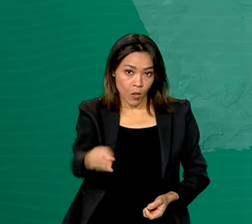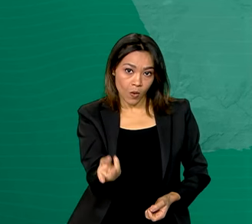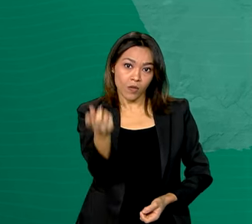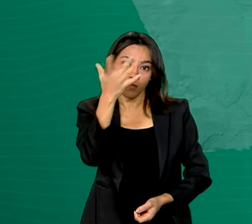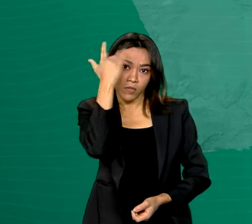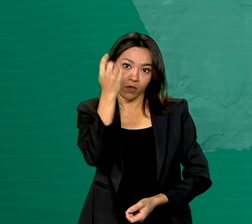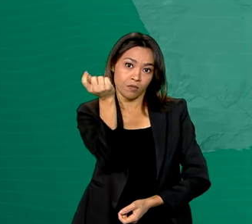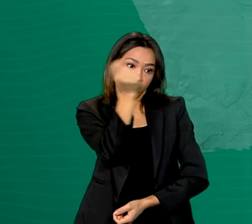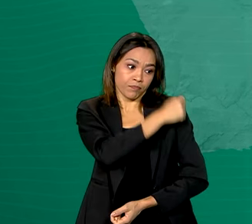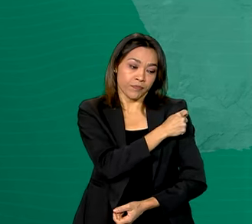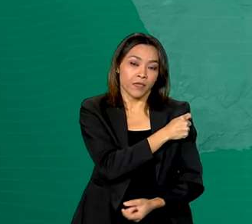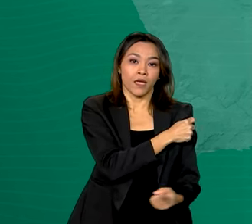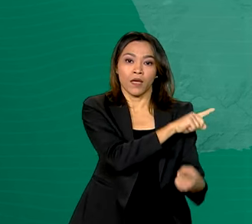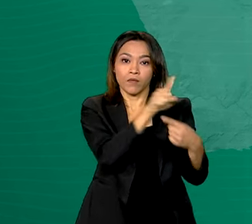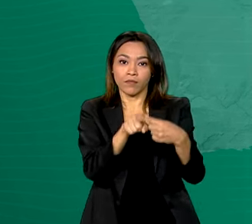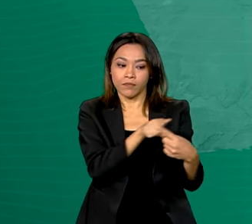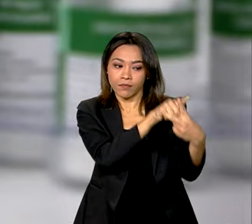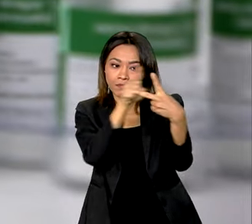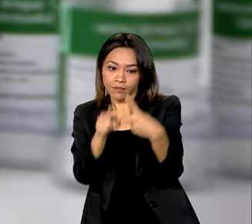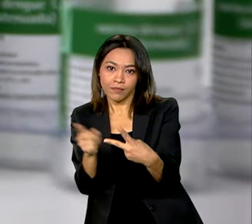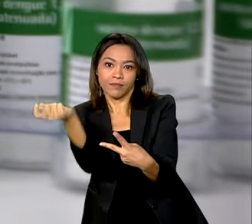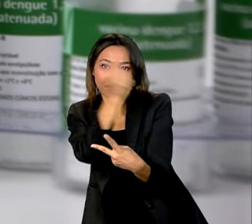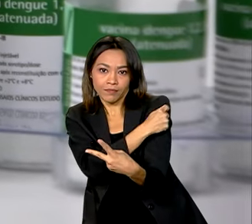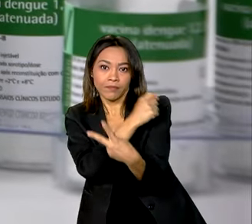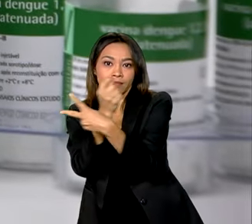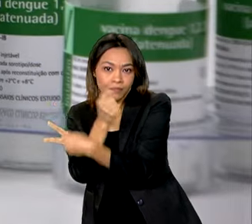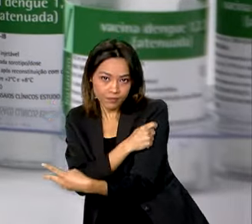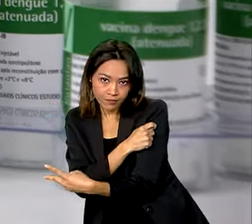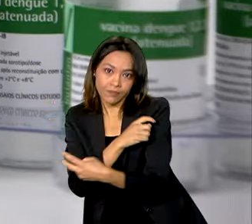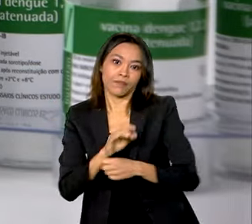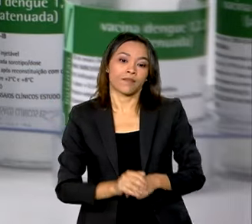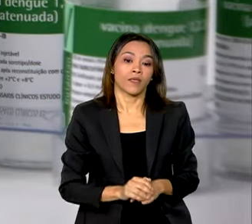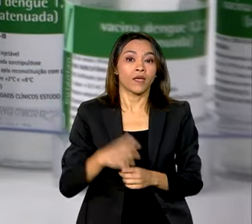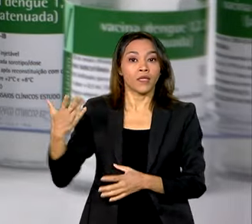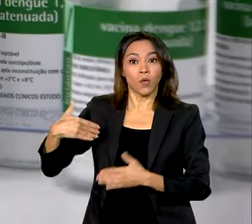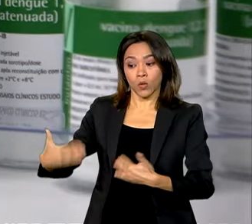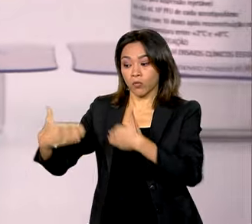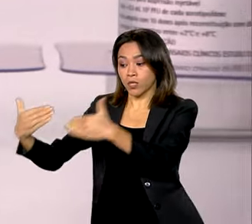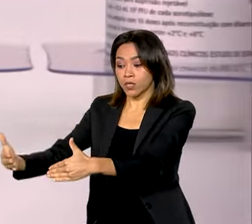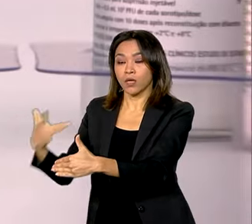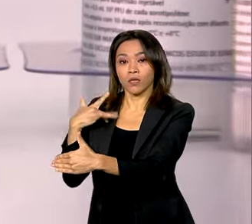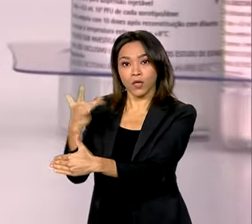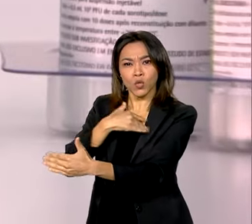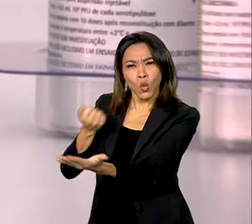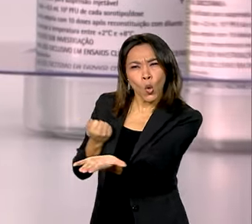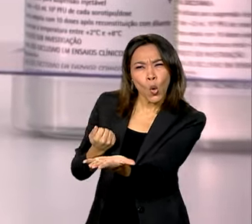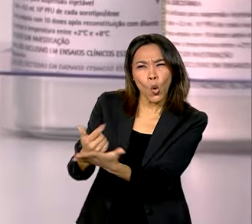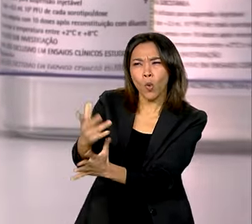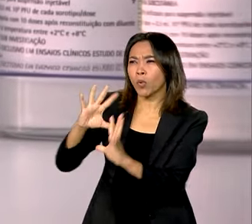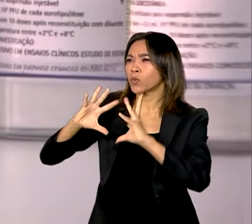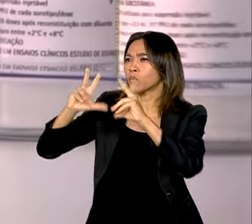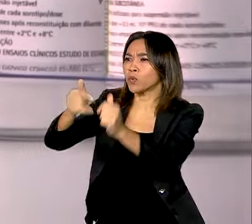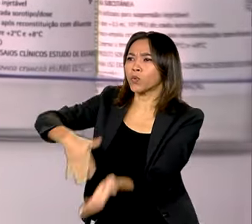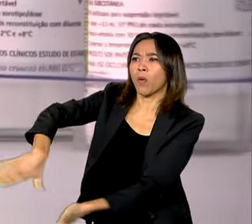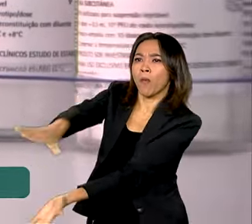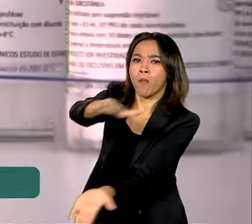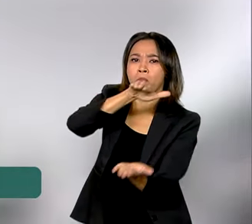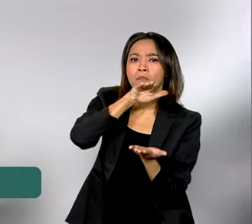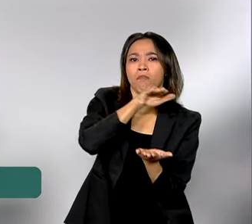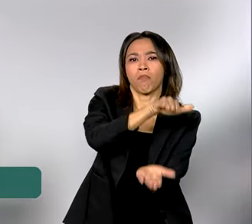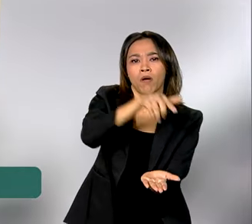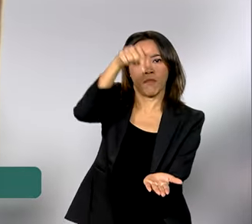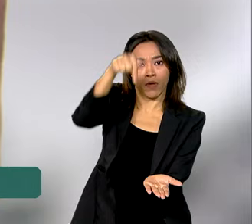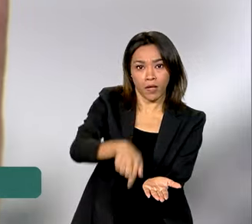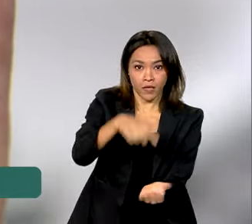doses que completam o esquema vacinal. O Ministério comprou todo o estoque disponível de vacinas contra a dengue para 2024